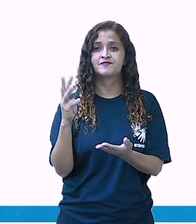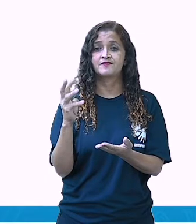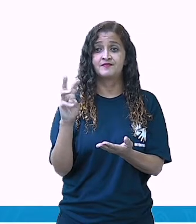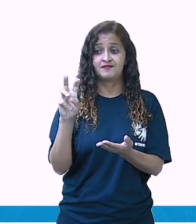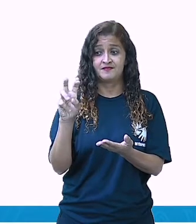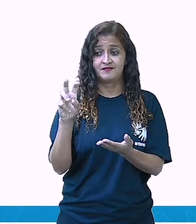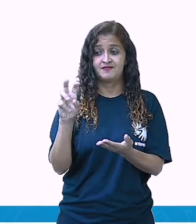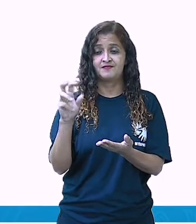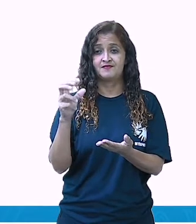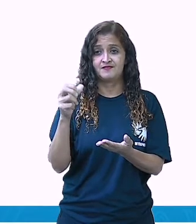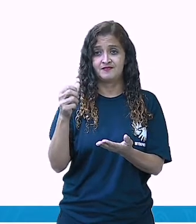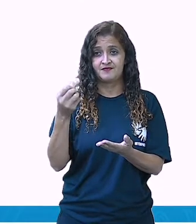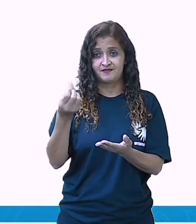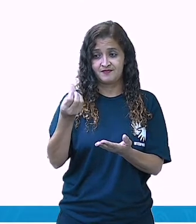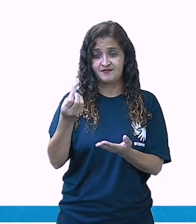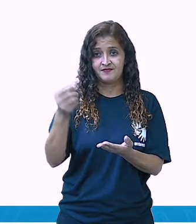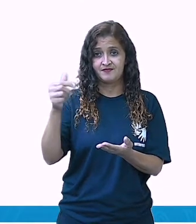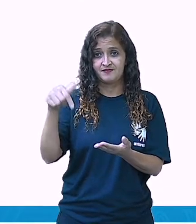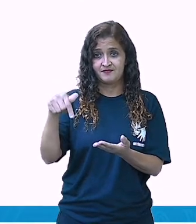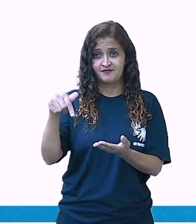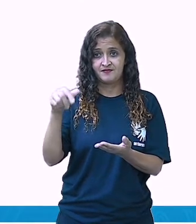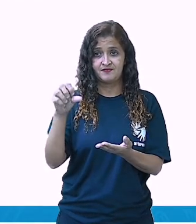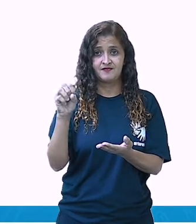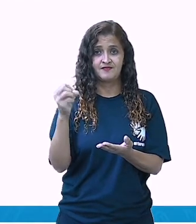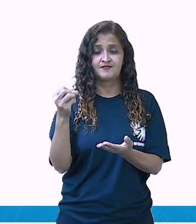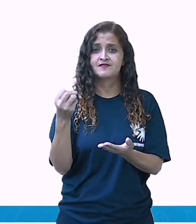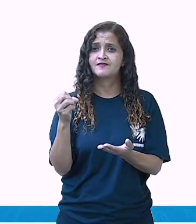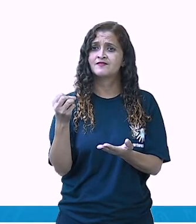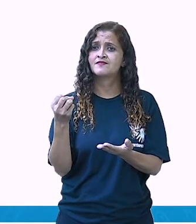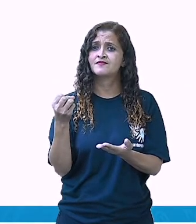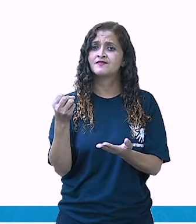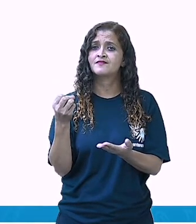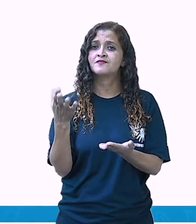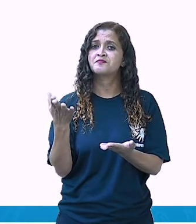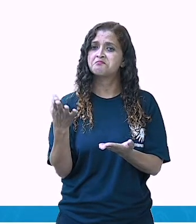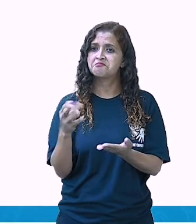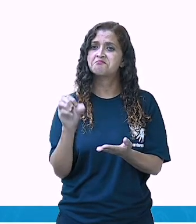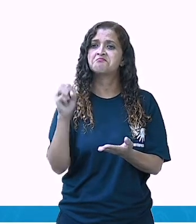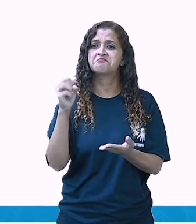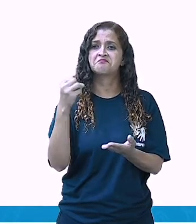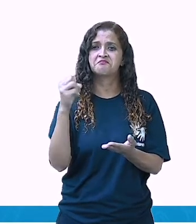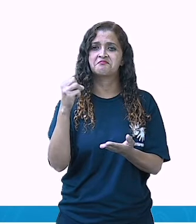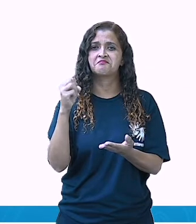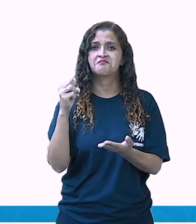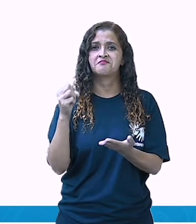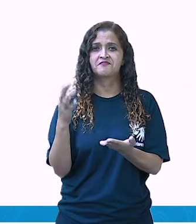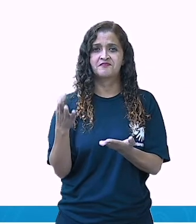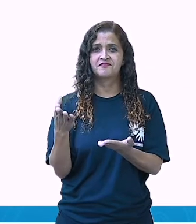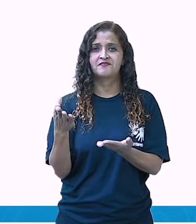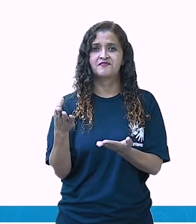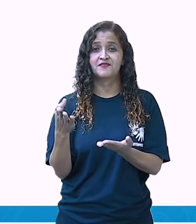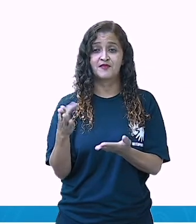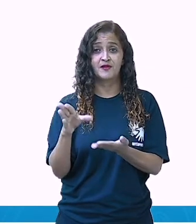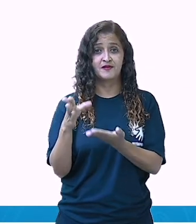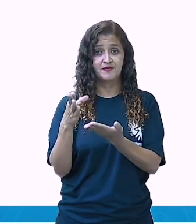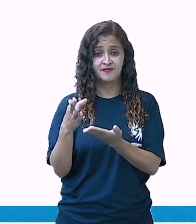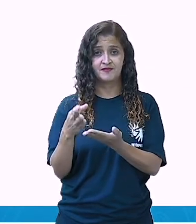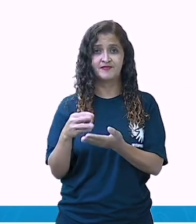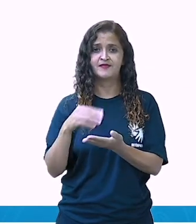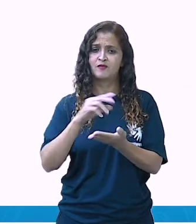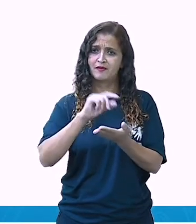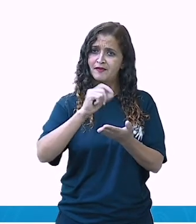quatro, cinco, seis, sete, oito. Muito bem. Lá na interpretação a gente vai colocar